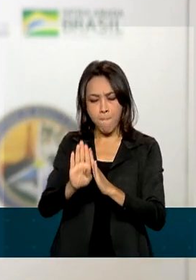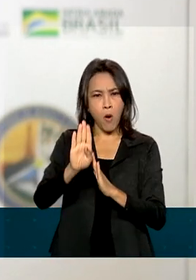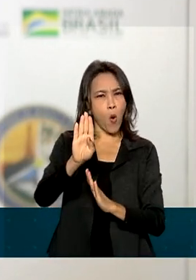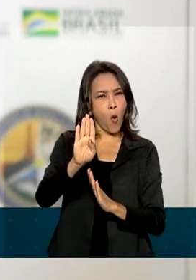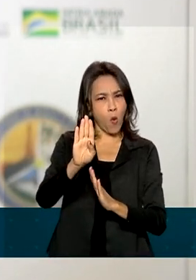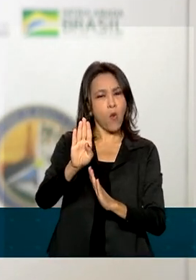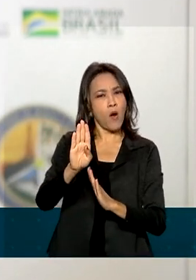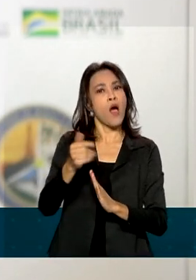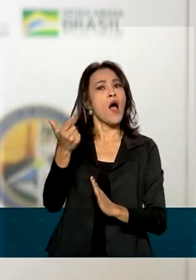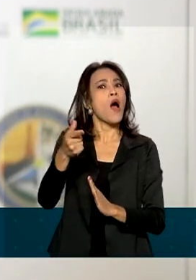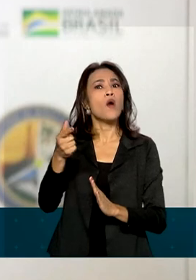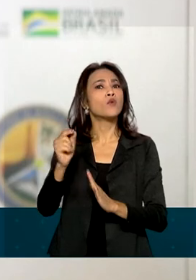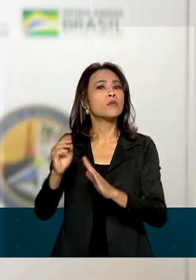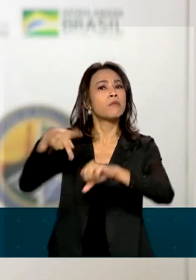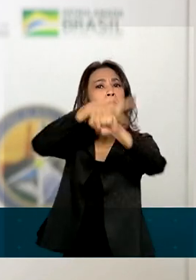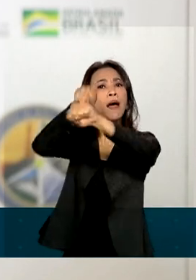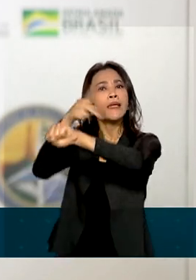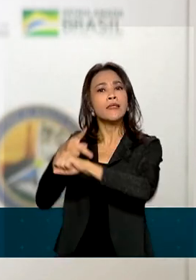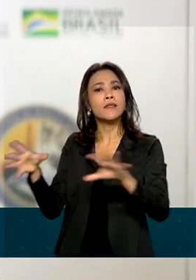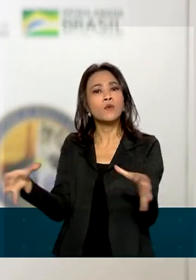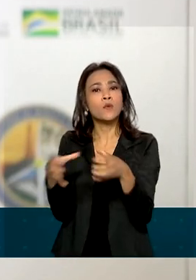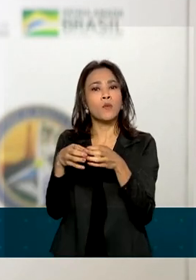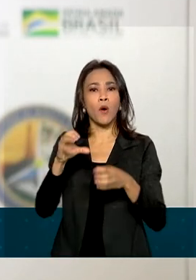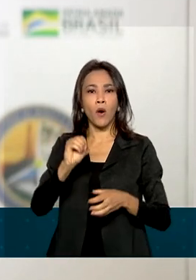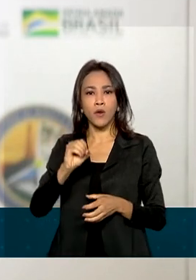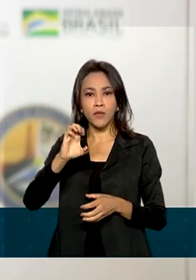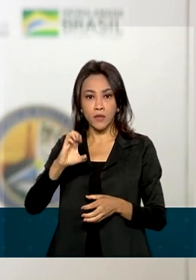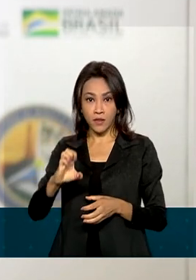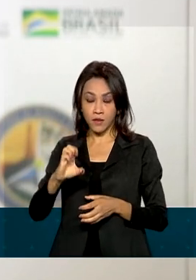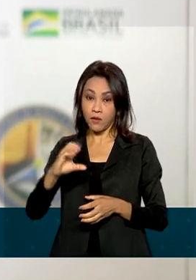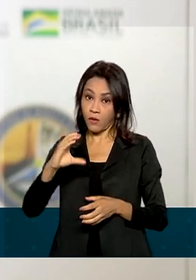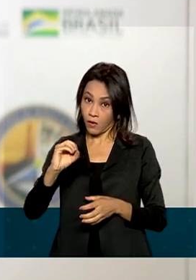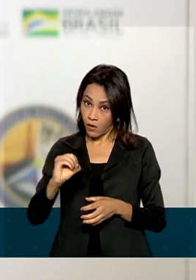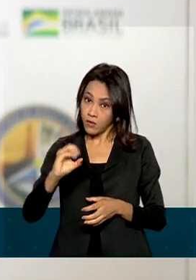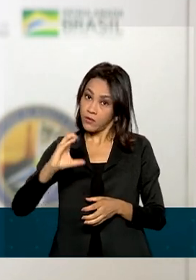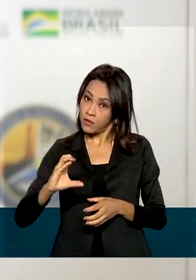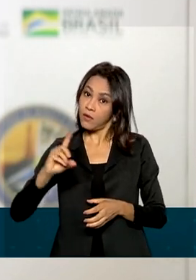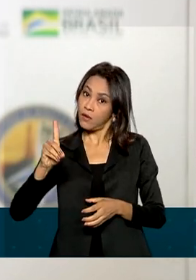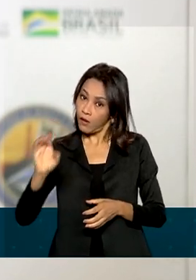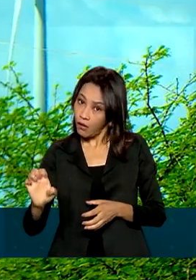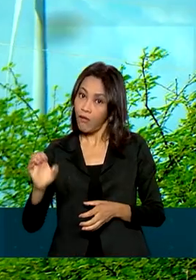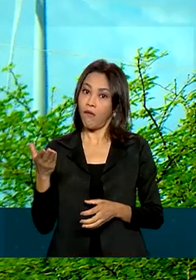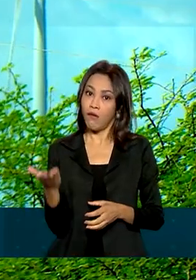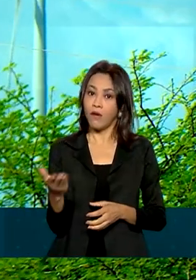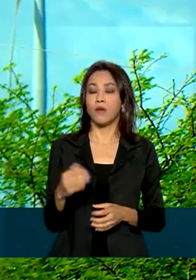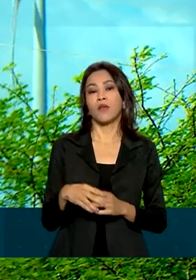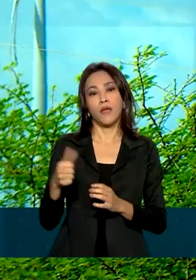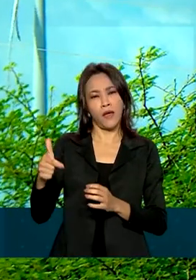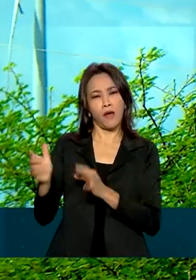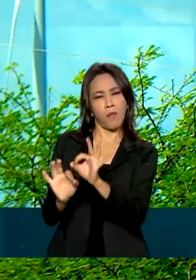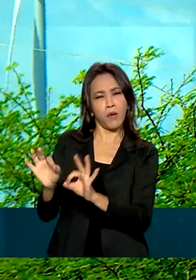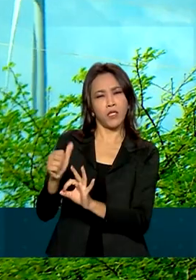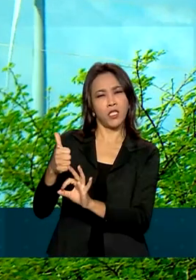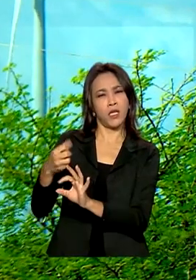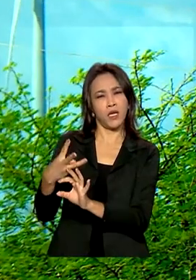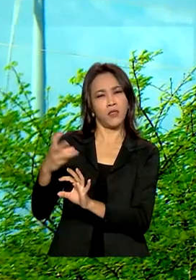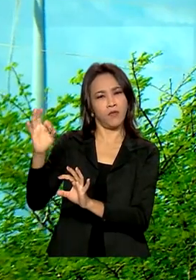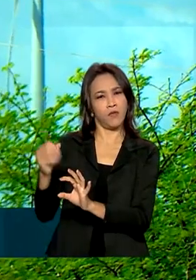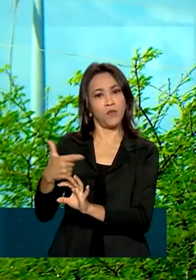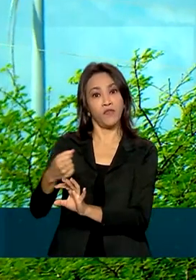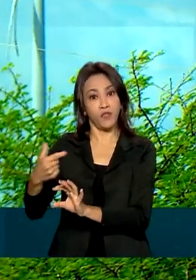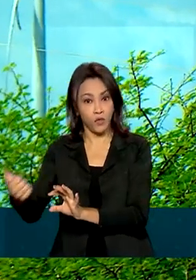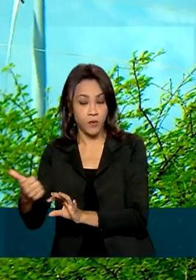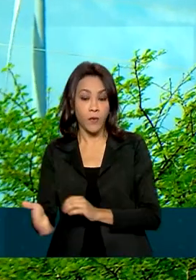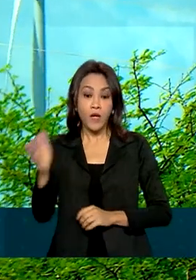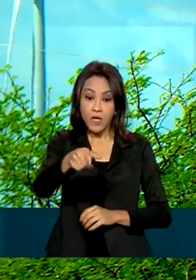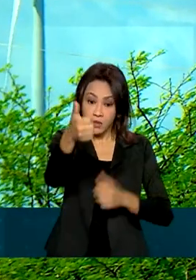países da OCDE, estimado em 13% para 2021. O estudo também mostrou que a oferta